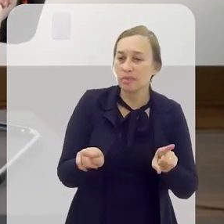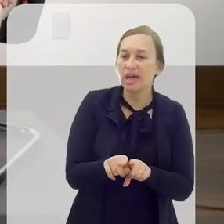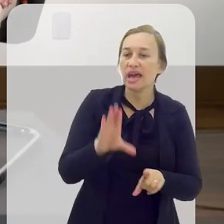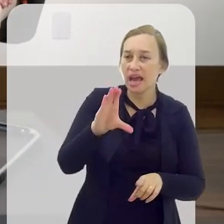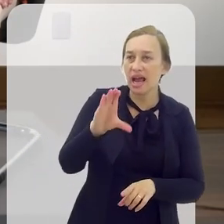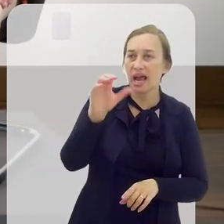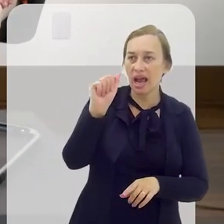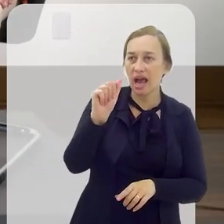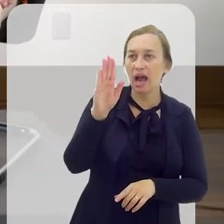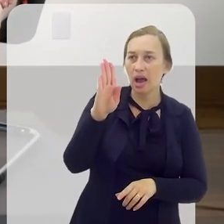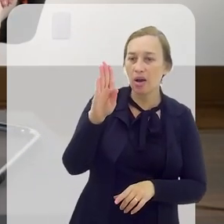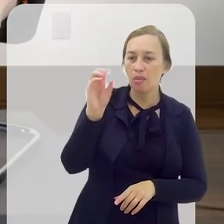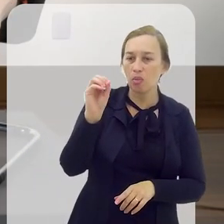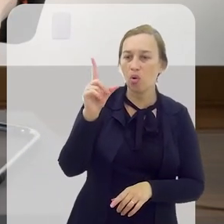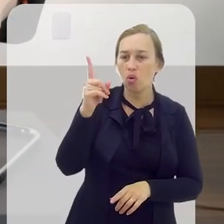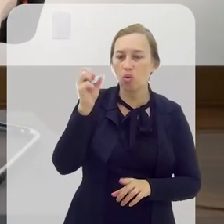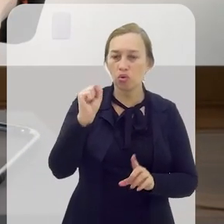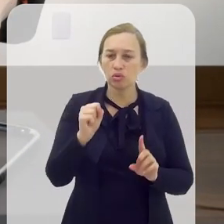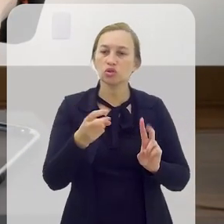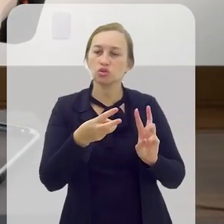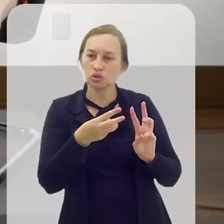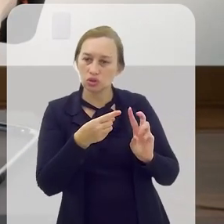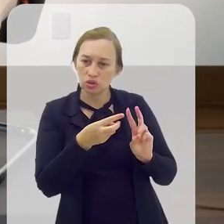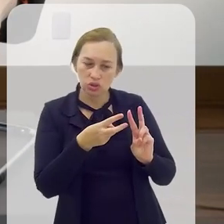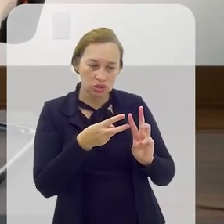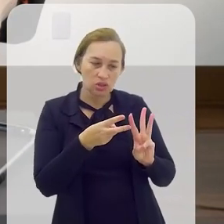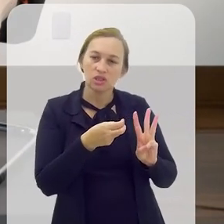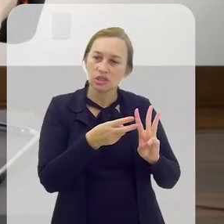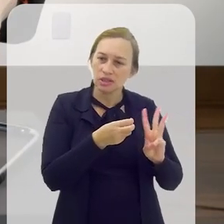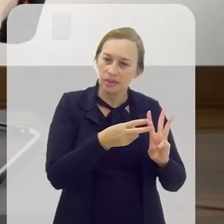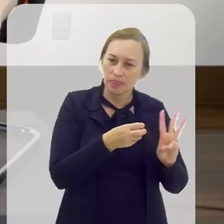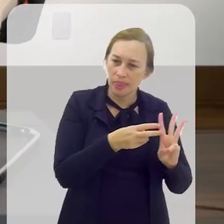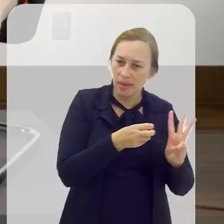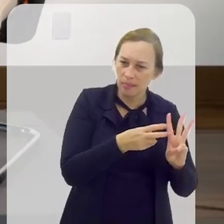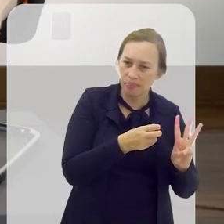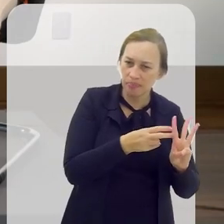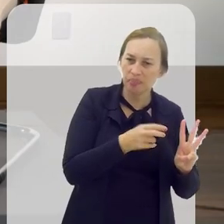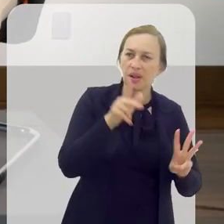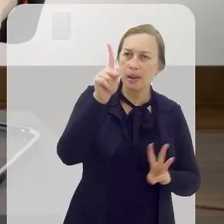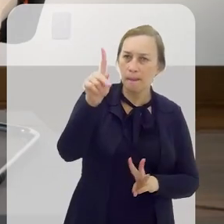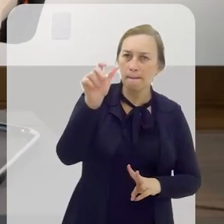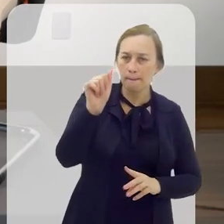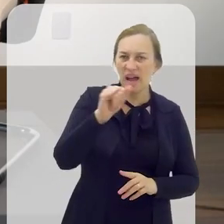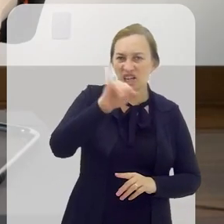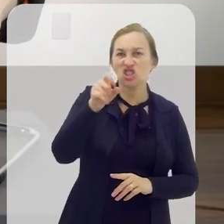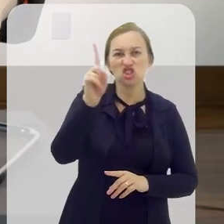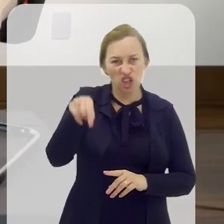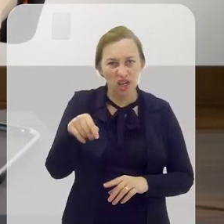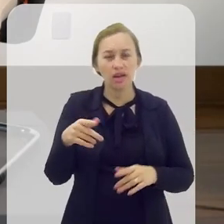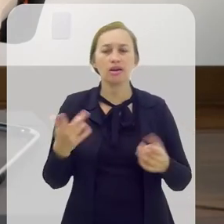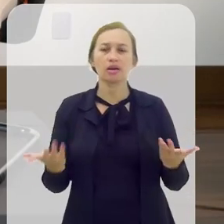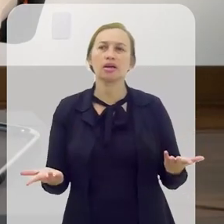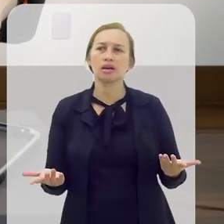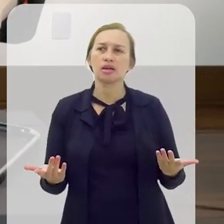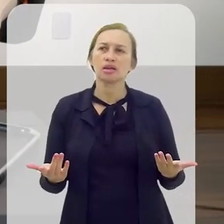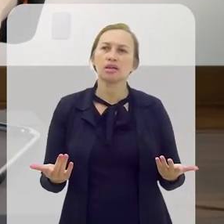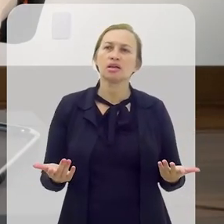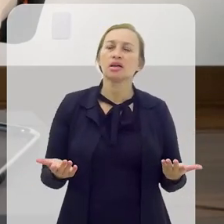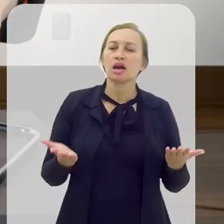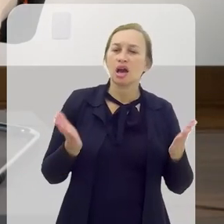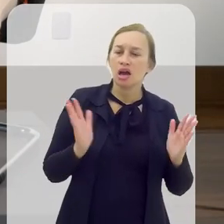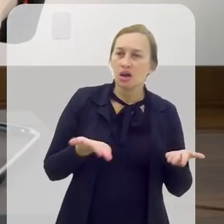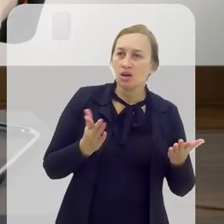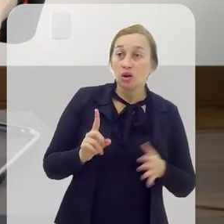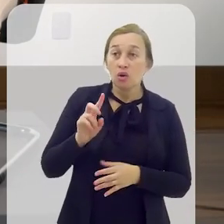também vai falar dos Caboclos, tem as manifestações da Pajelança. Isso tudo está entremeado também e esteve presente em João da